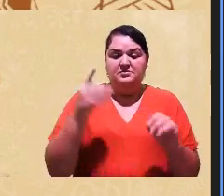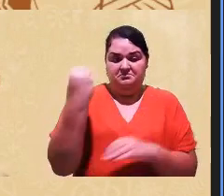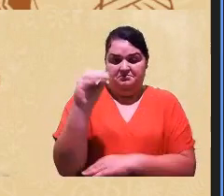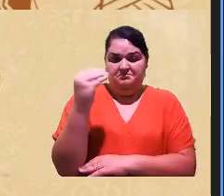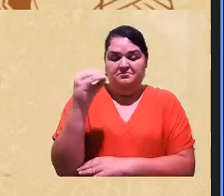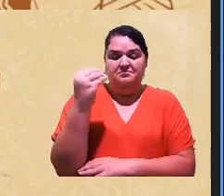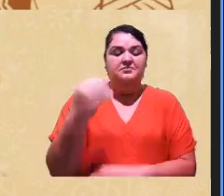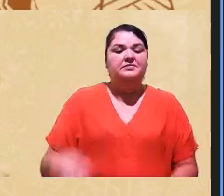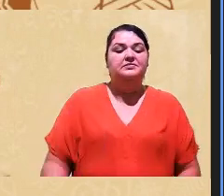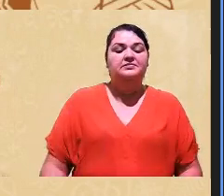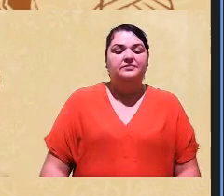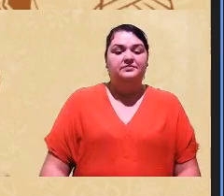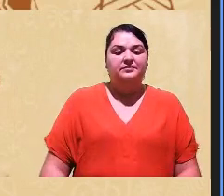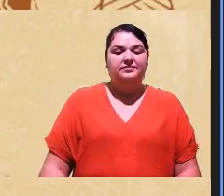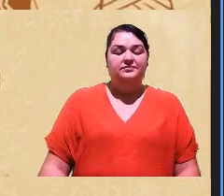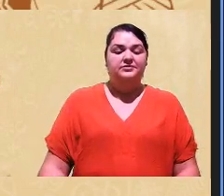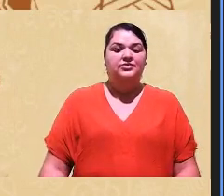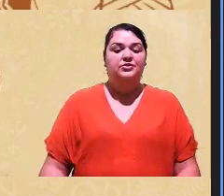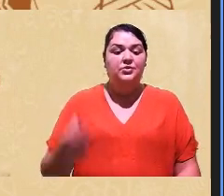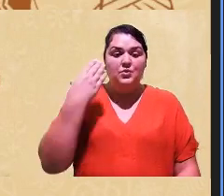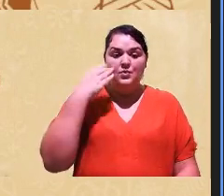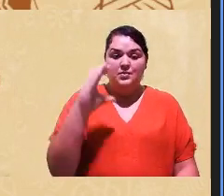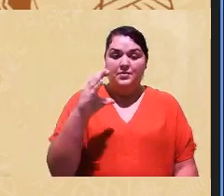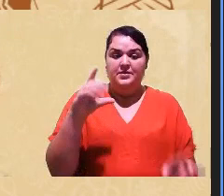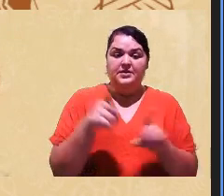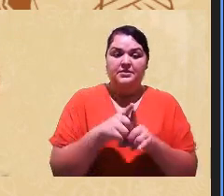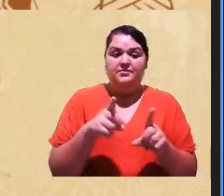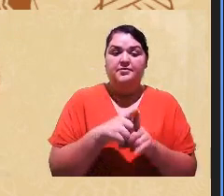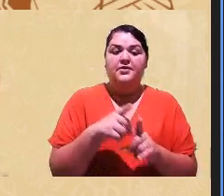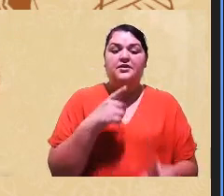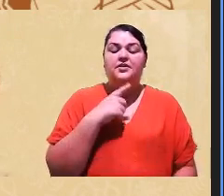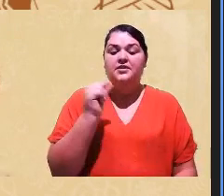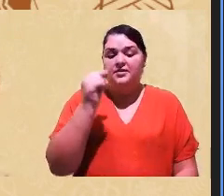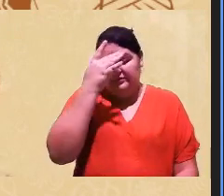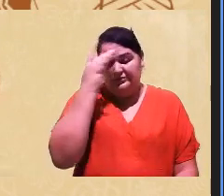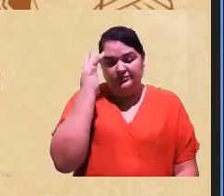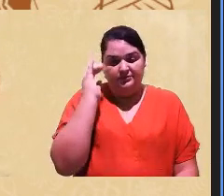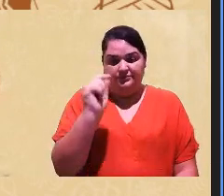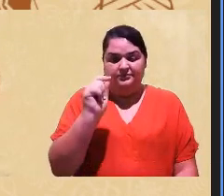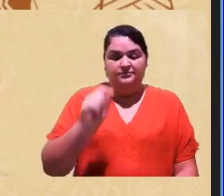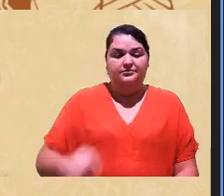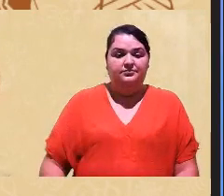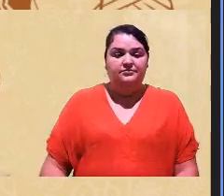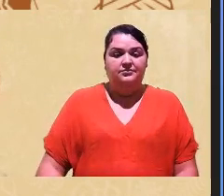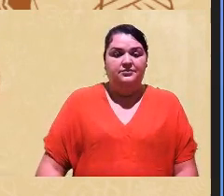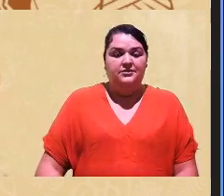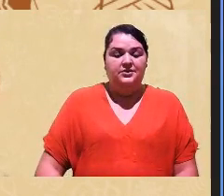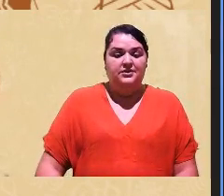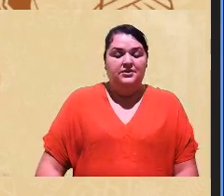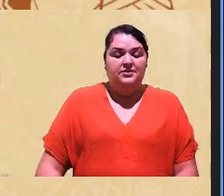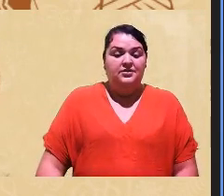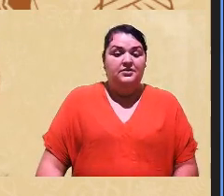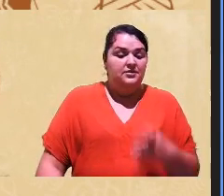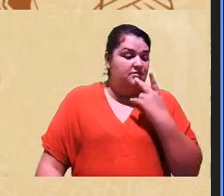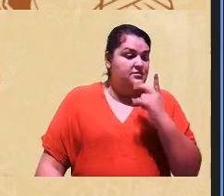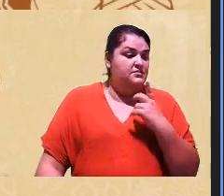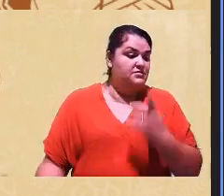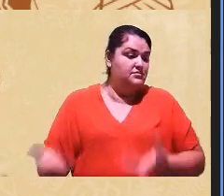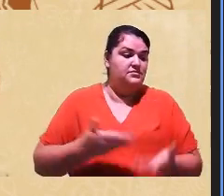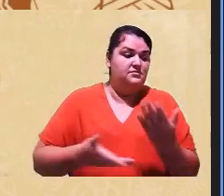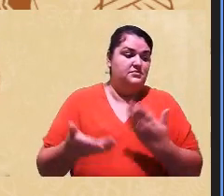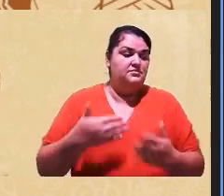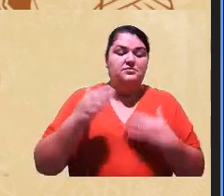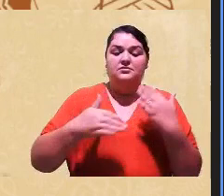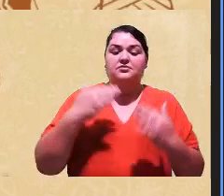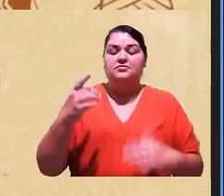em Cuiabá e nós tínhamos sim pessoas que eu estou falando muito de estereótipos construídos sobre um